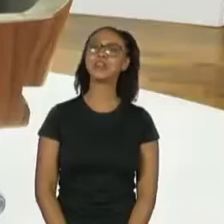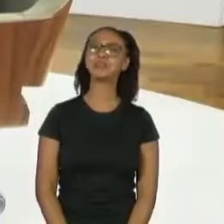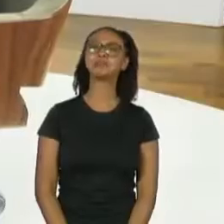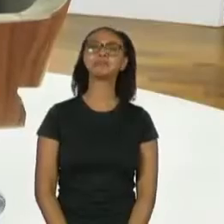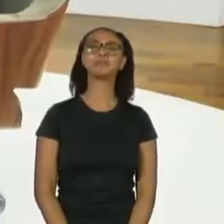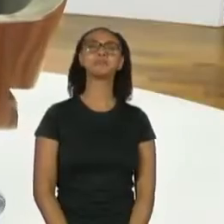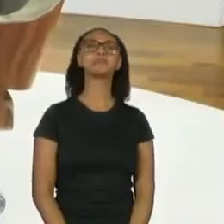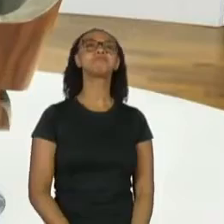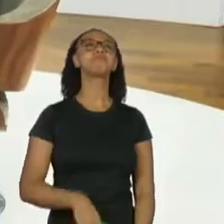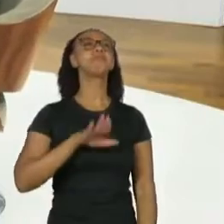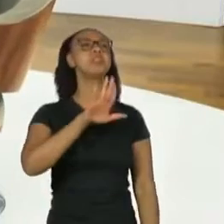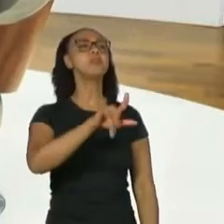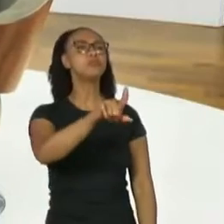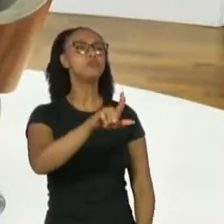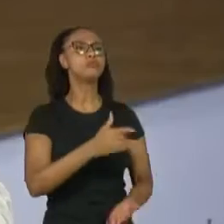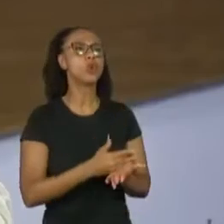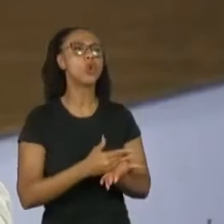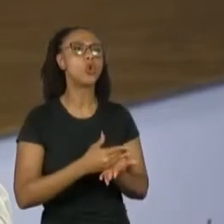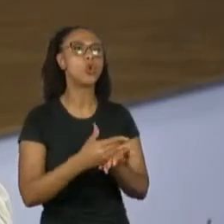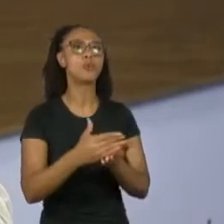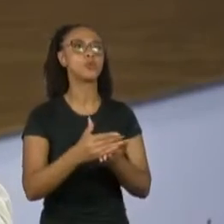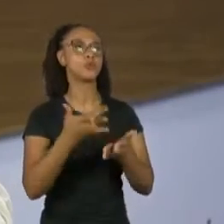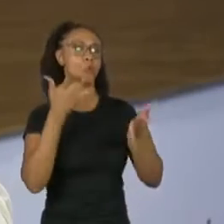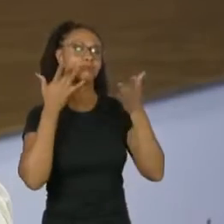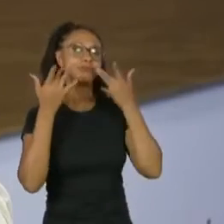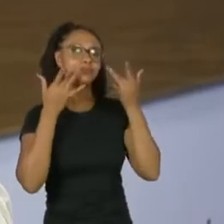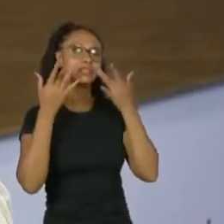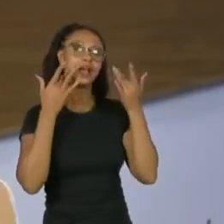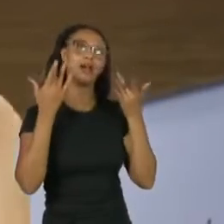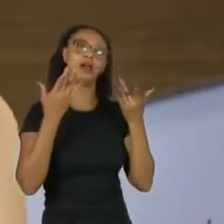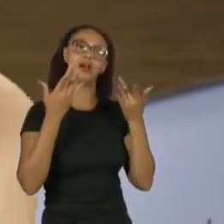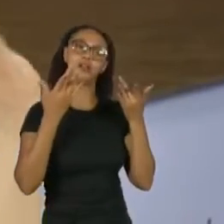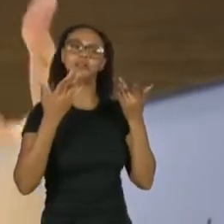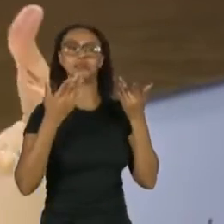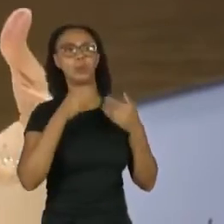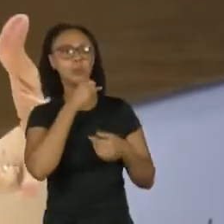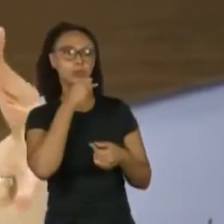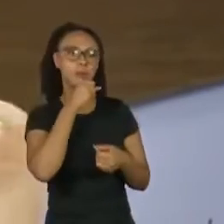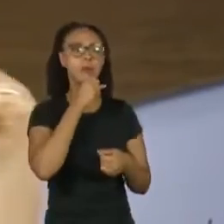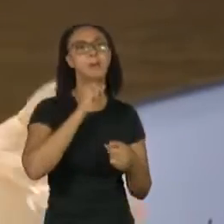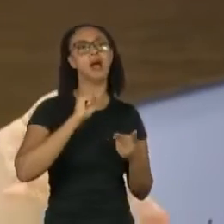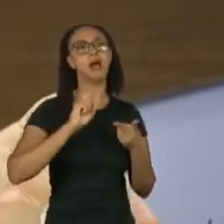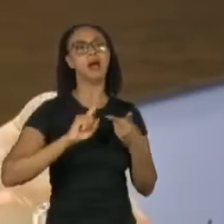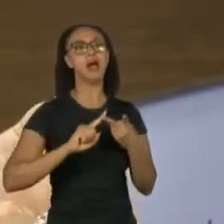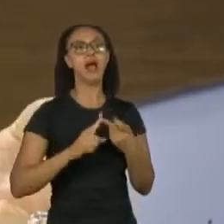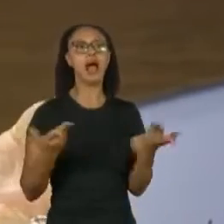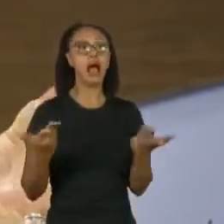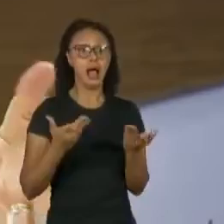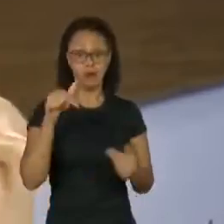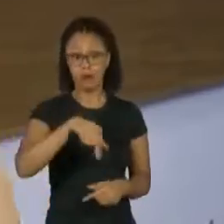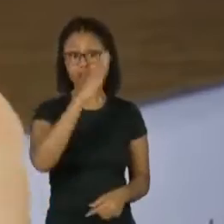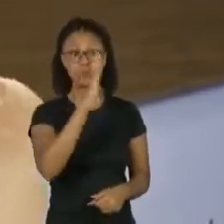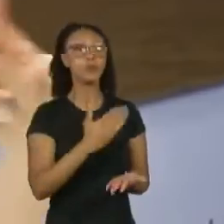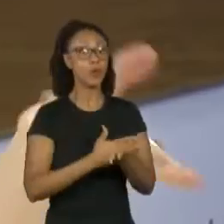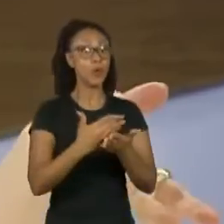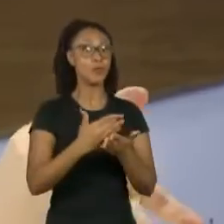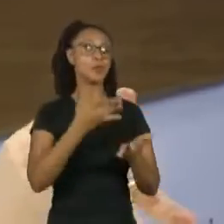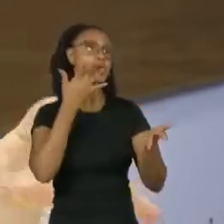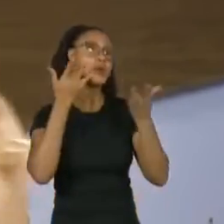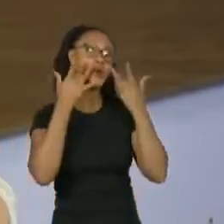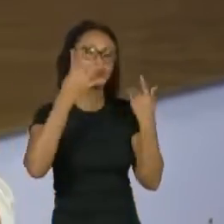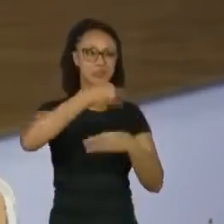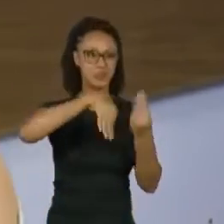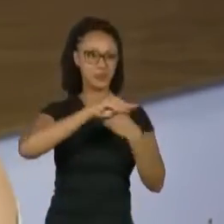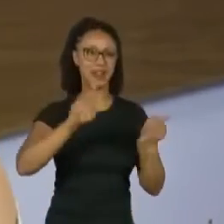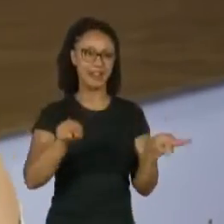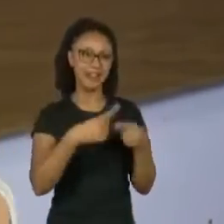você começou ali num musical, né? E agora a gente tem um boom de teatro musical no Brasil, né? As cantrizes